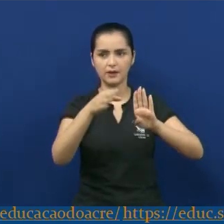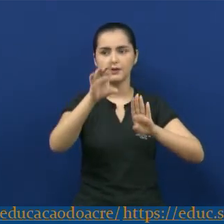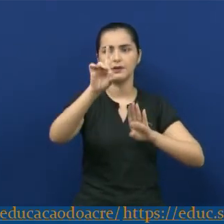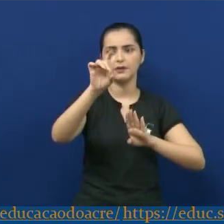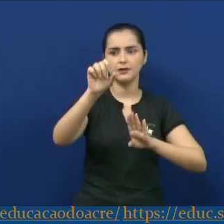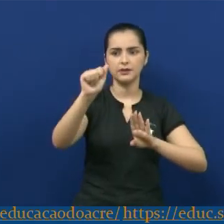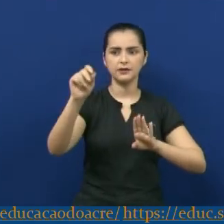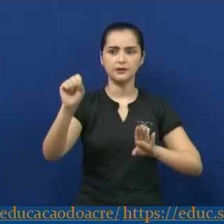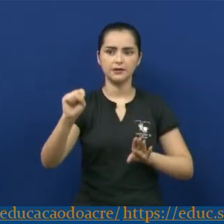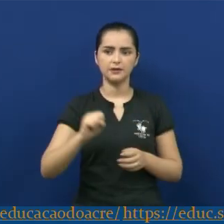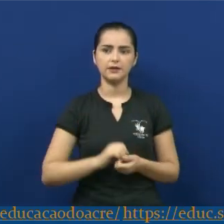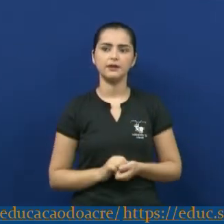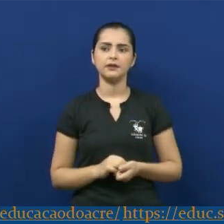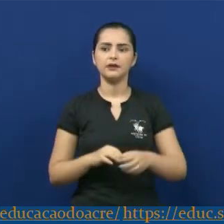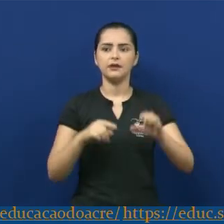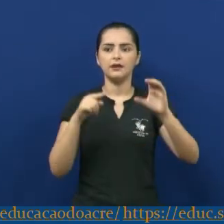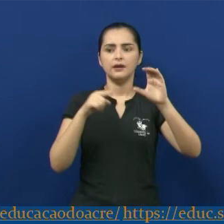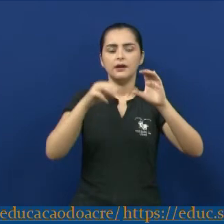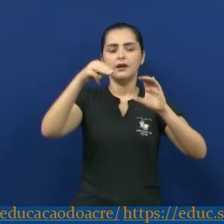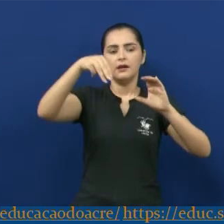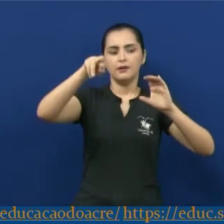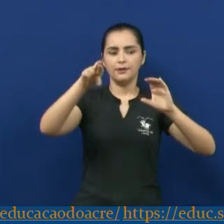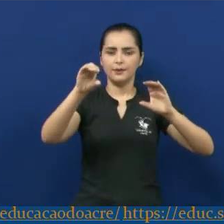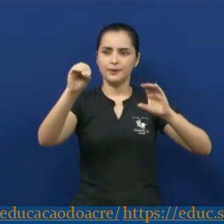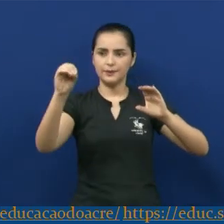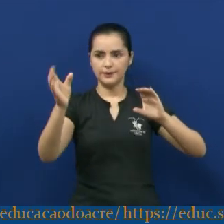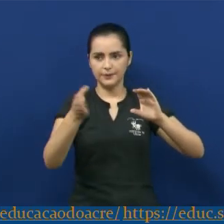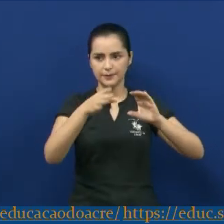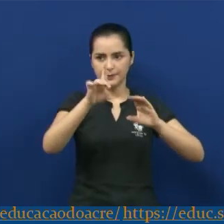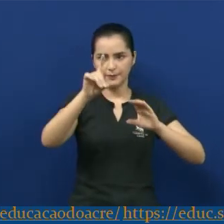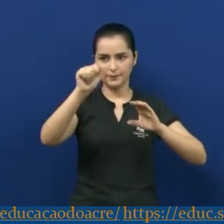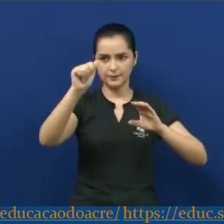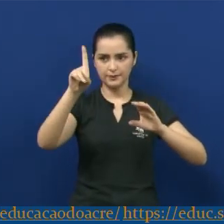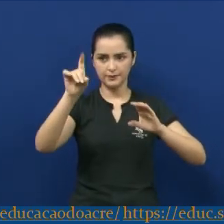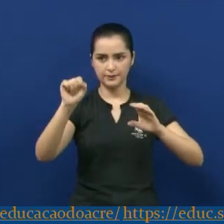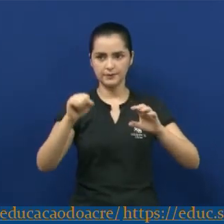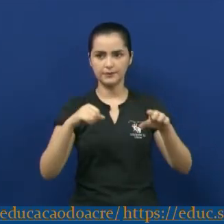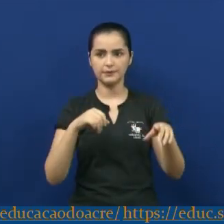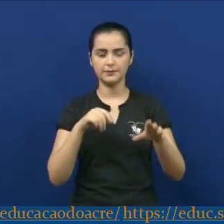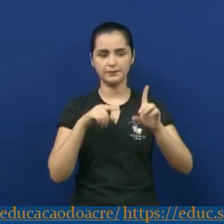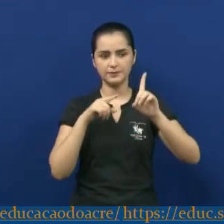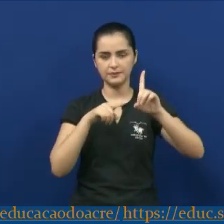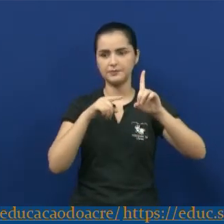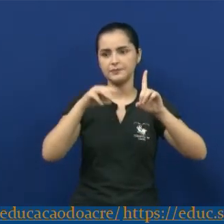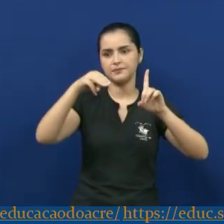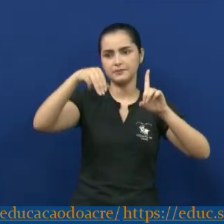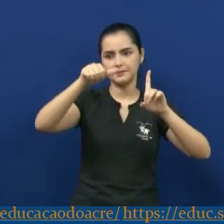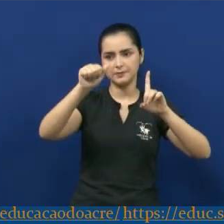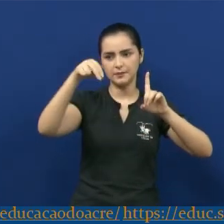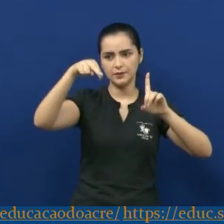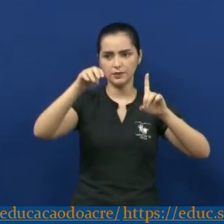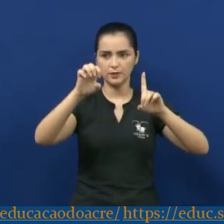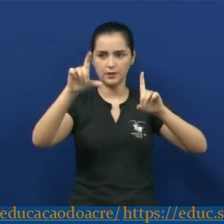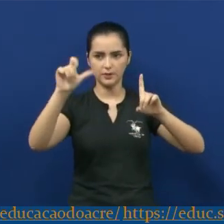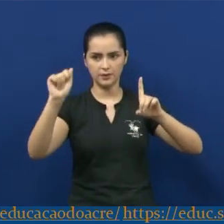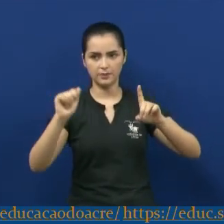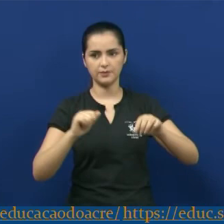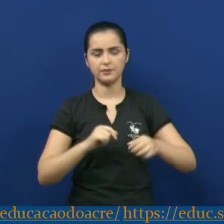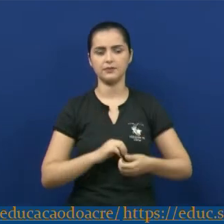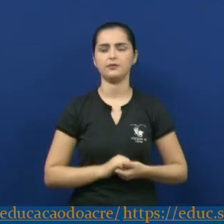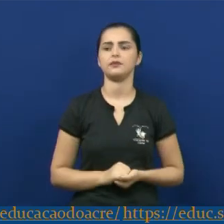Andrade. Mário Quintana, Mário de Andrade, Patrícia Galvão e Manuel Bandeira, Tarsila do Amaral e Lima Barreto.